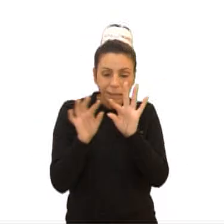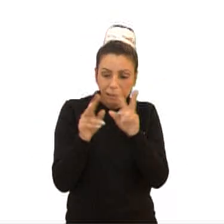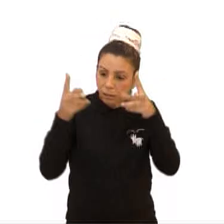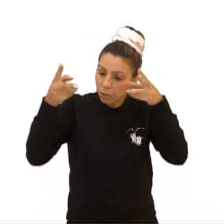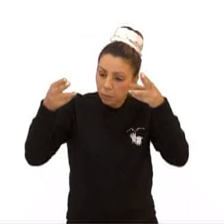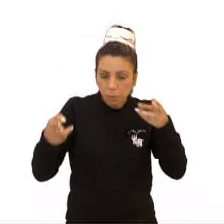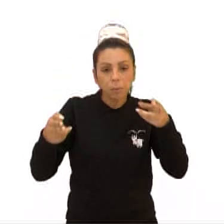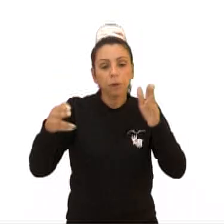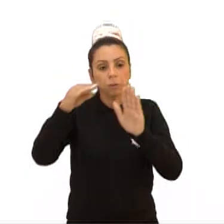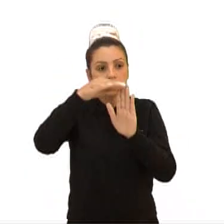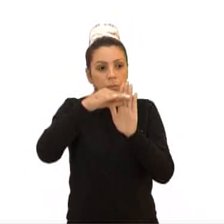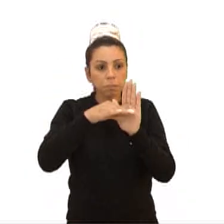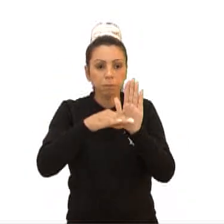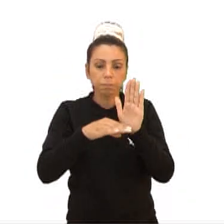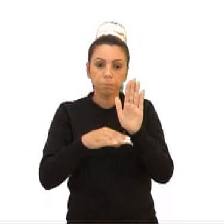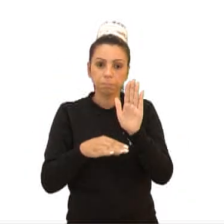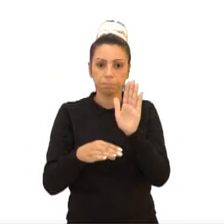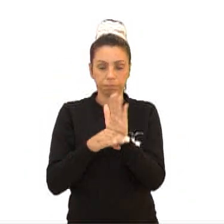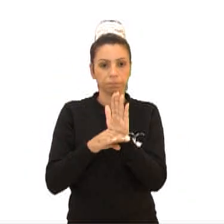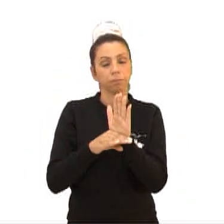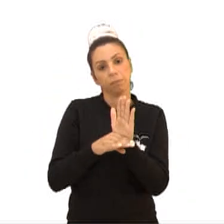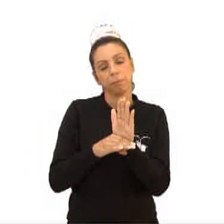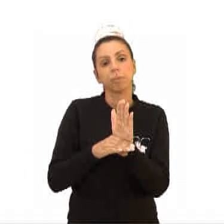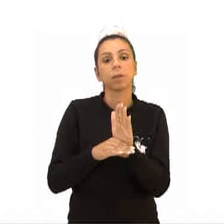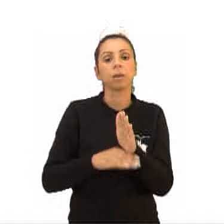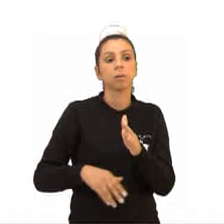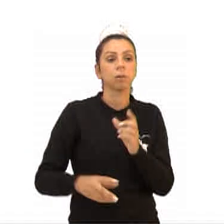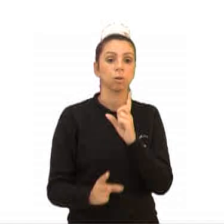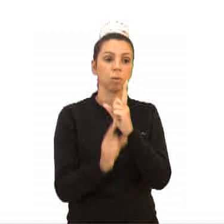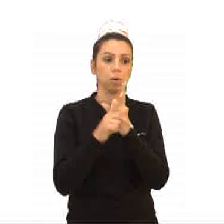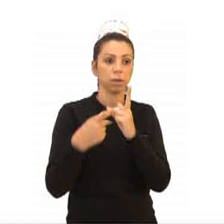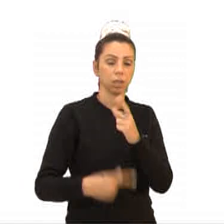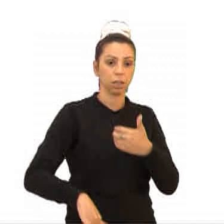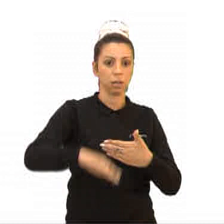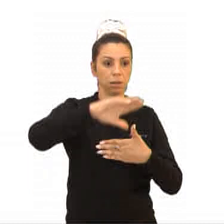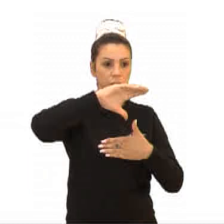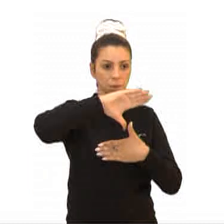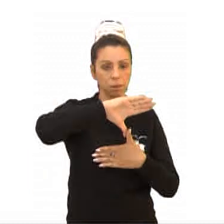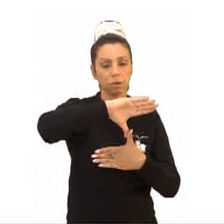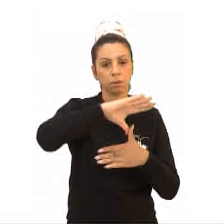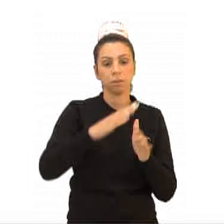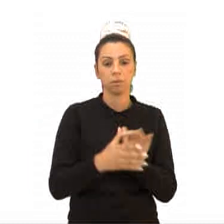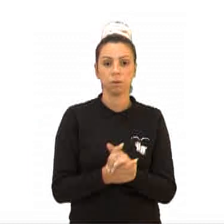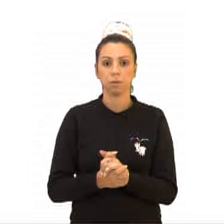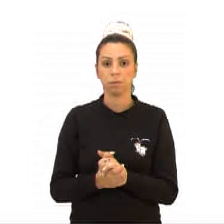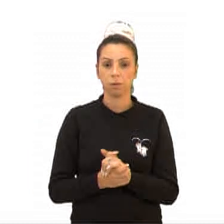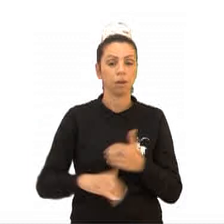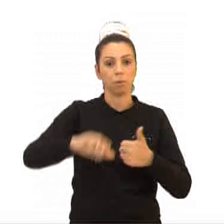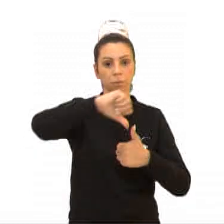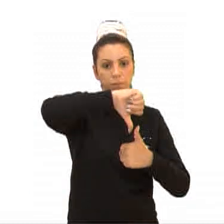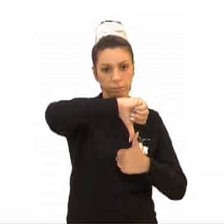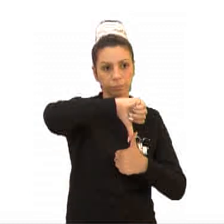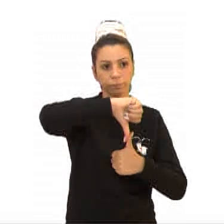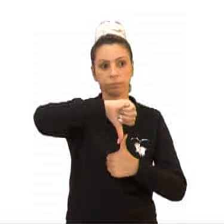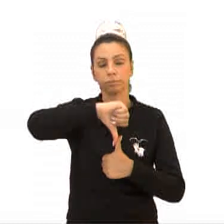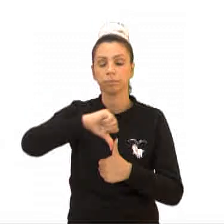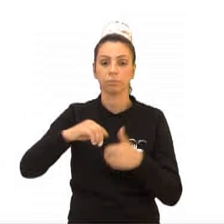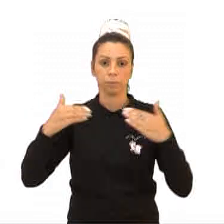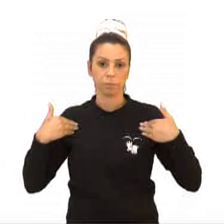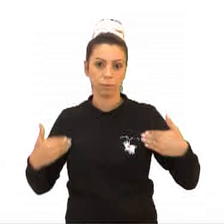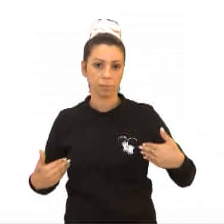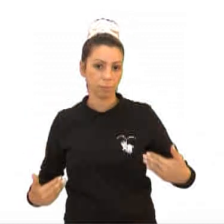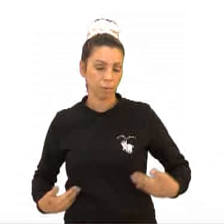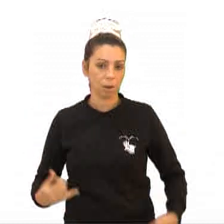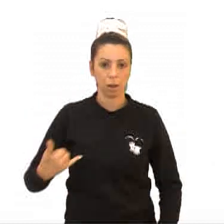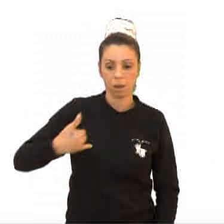parecido com as artes que nós encontramos na América Central. Linguagem corporal. Pintura corporal. Identifica o gênero e a